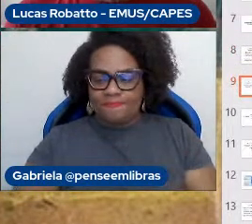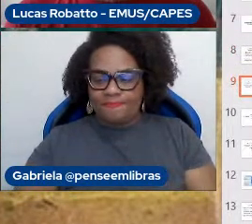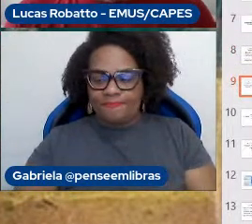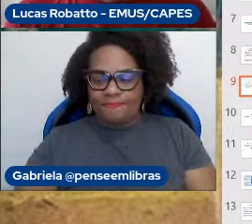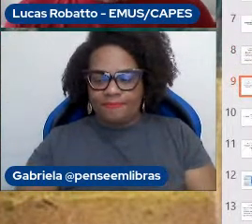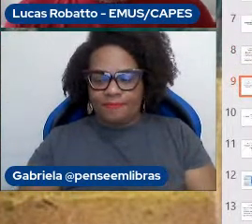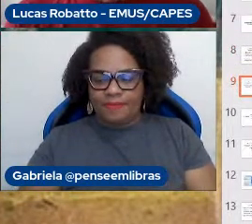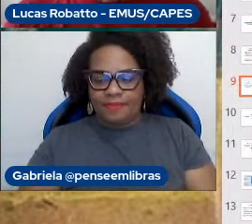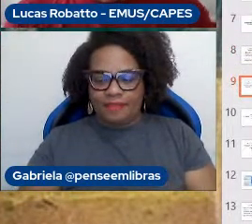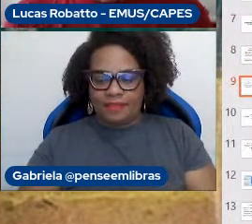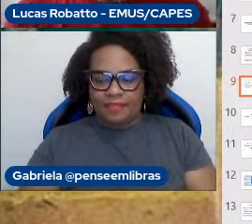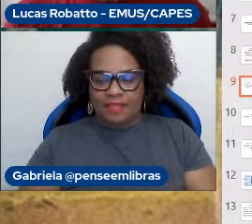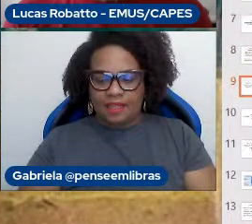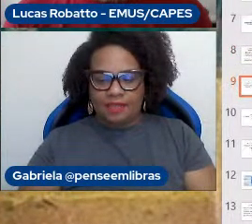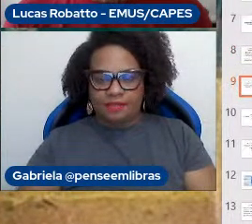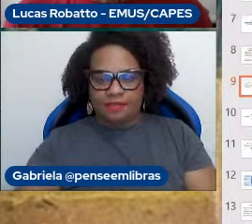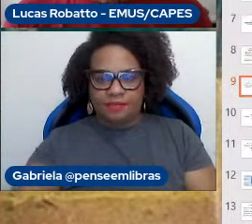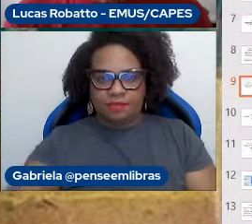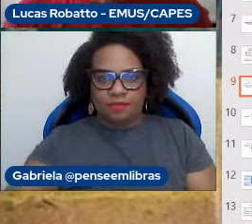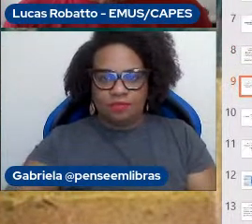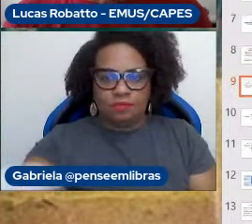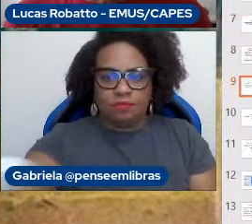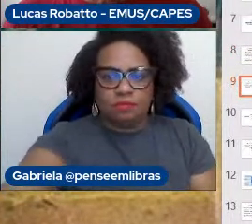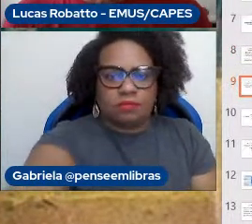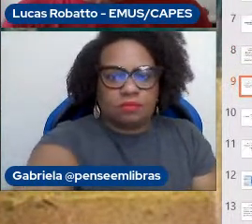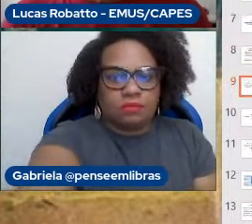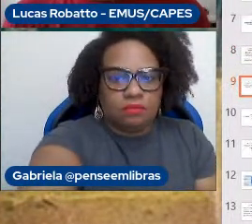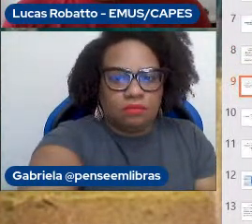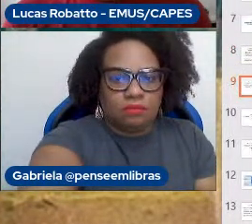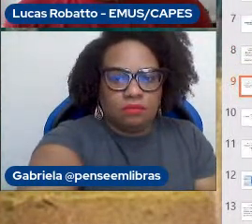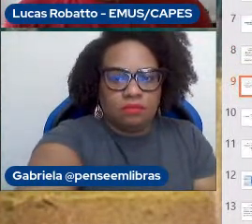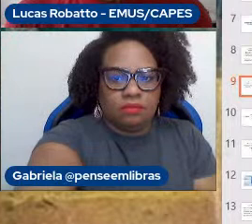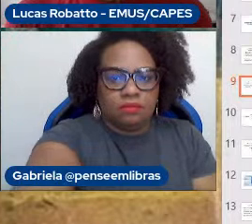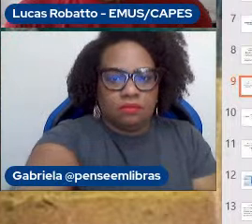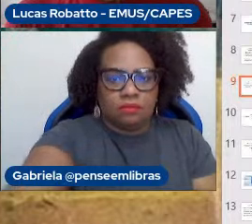Já num plano mais específico do músico,